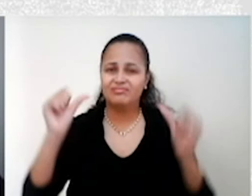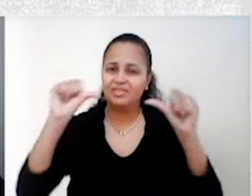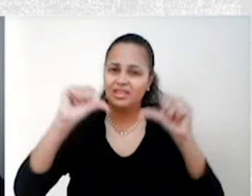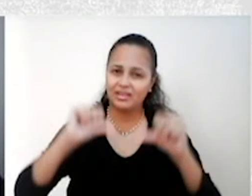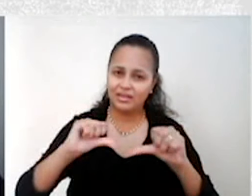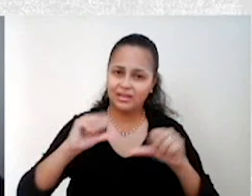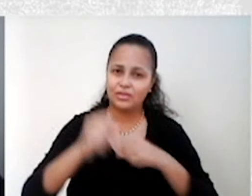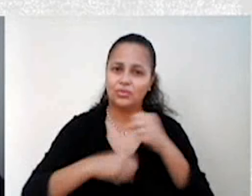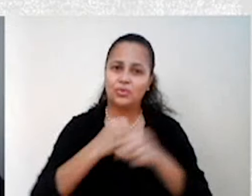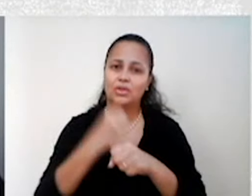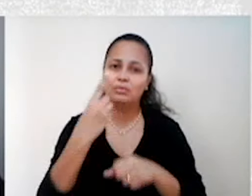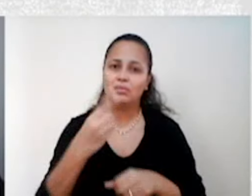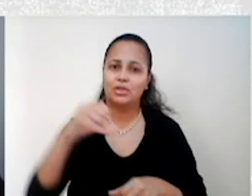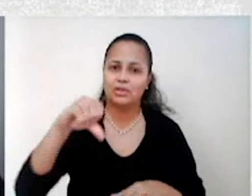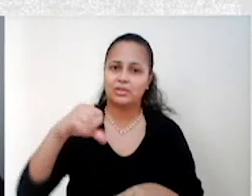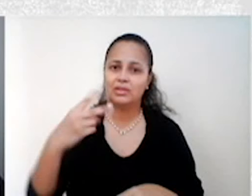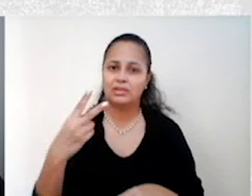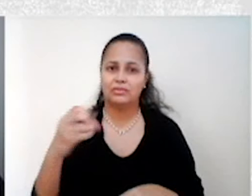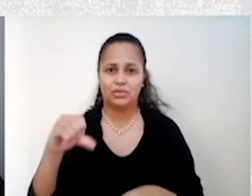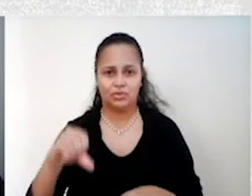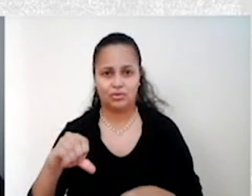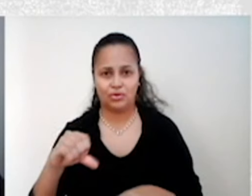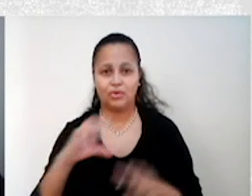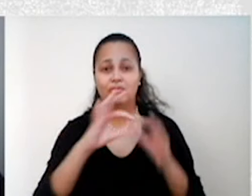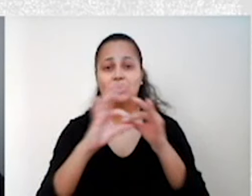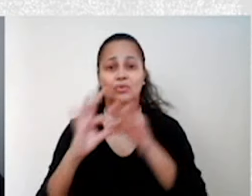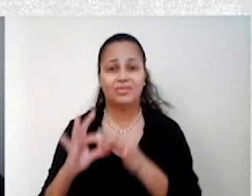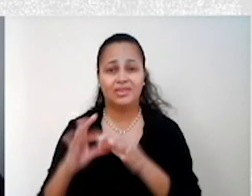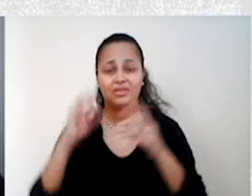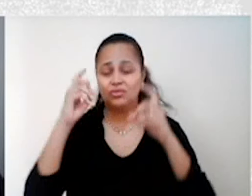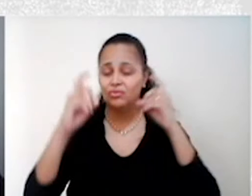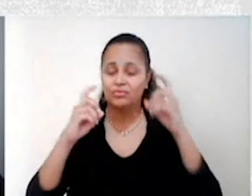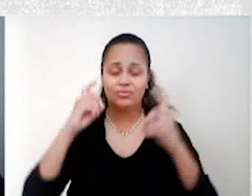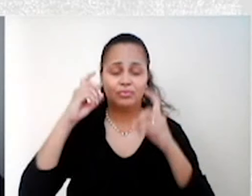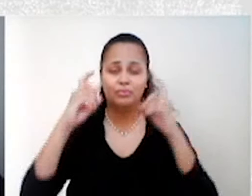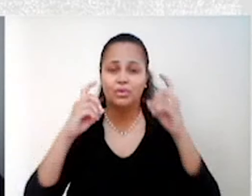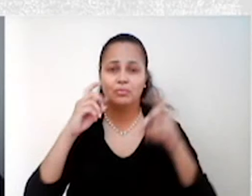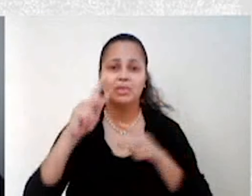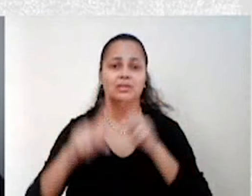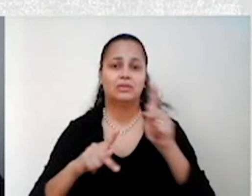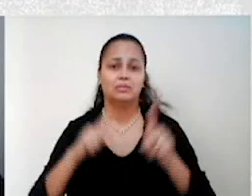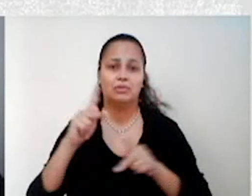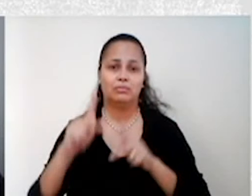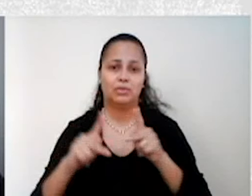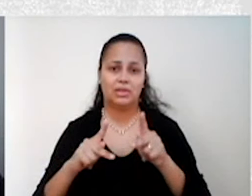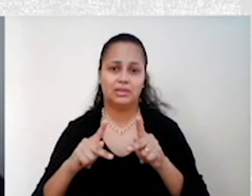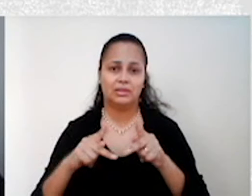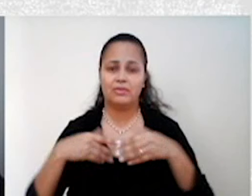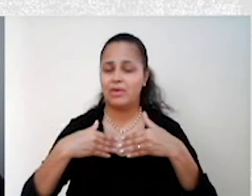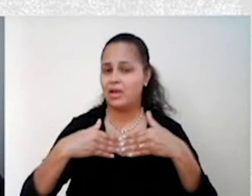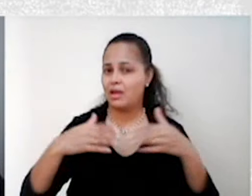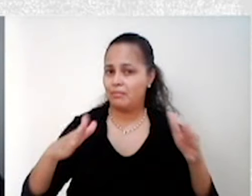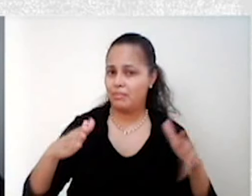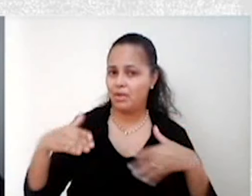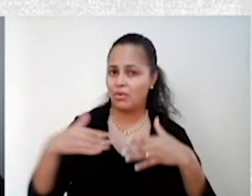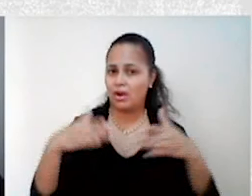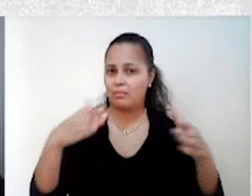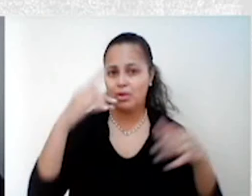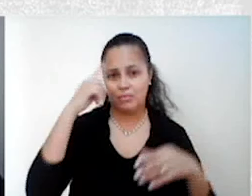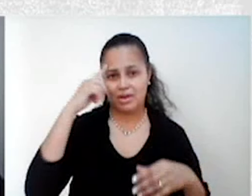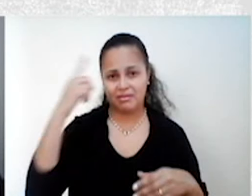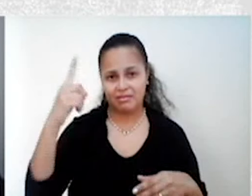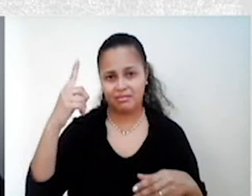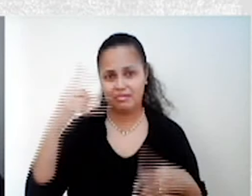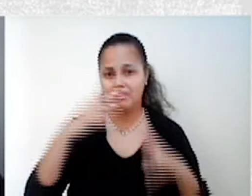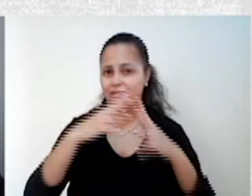de 1929, todo esse contexto de preocupação da população vai abrir caminho para essas ideias